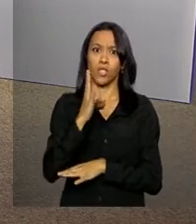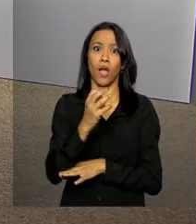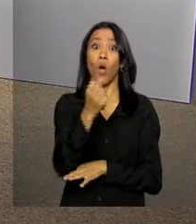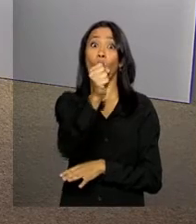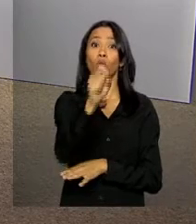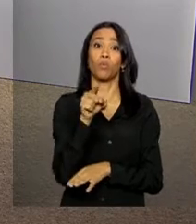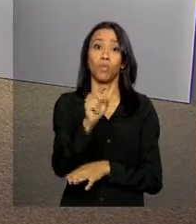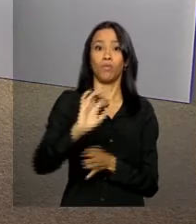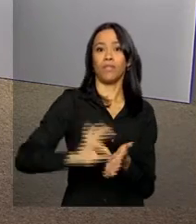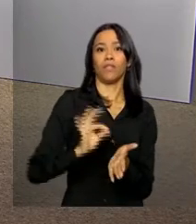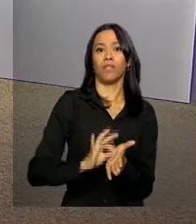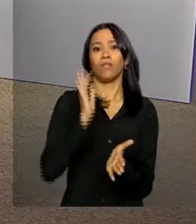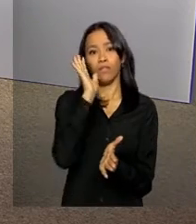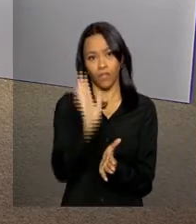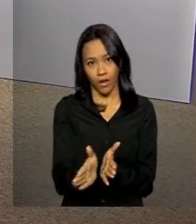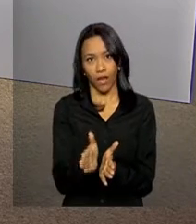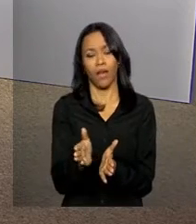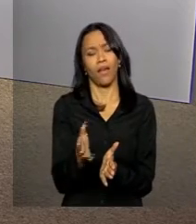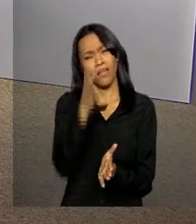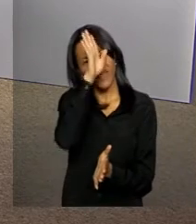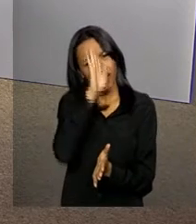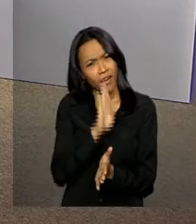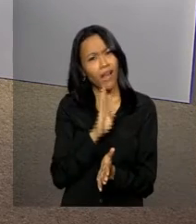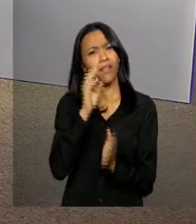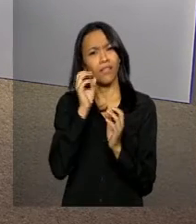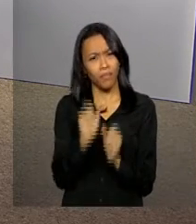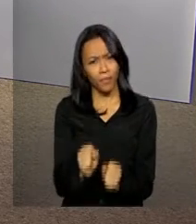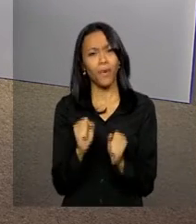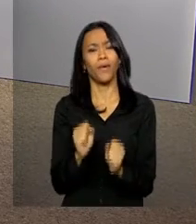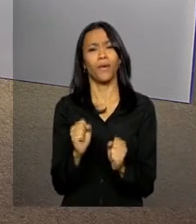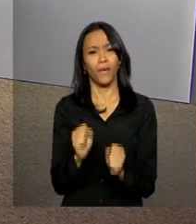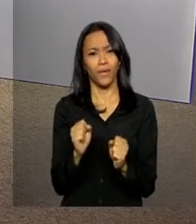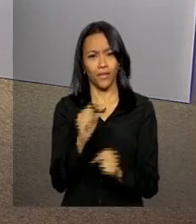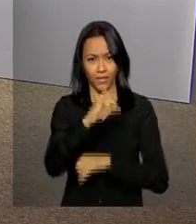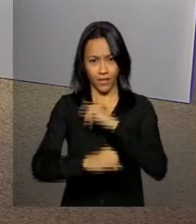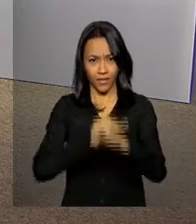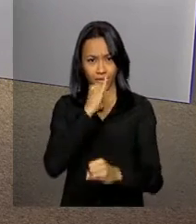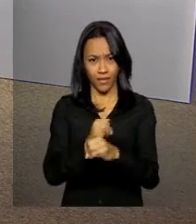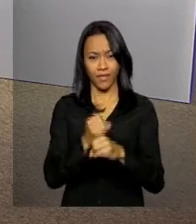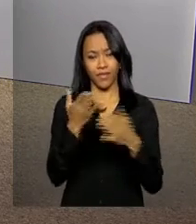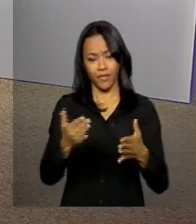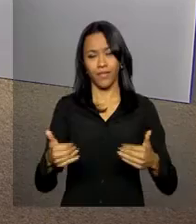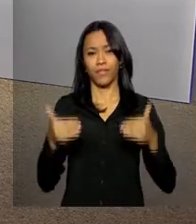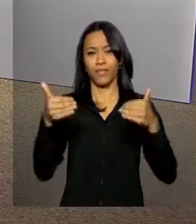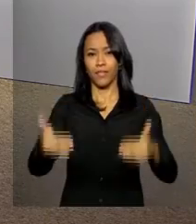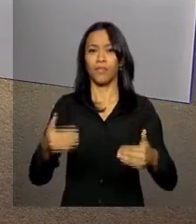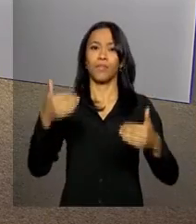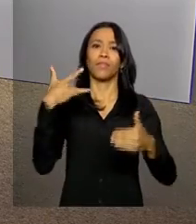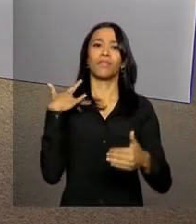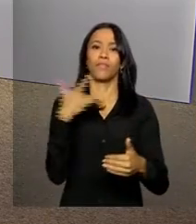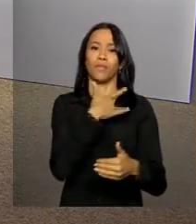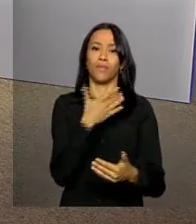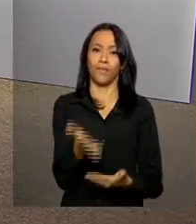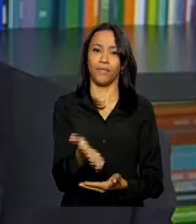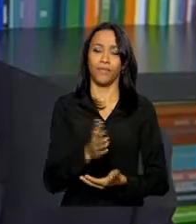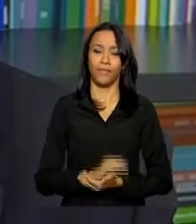matrículas. As inscrições são gratuitas e podem ser feitas via internet no site do Ministério da Saúde.